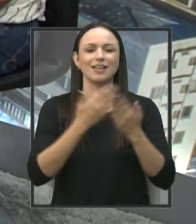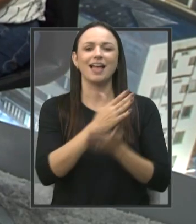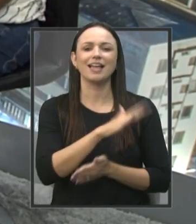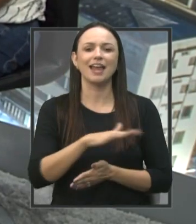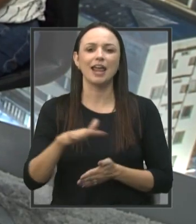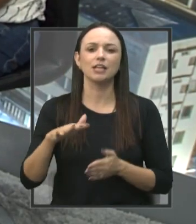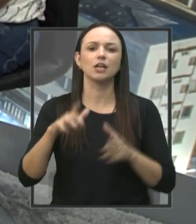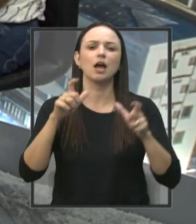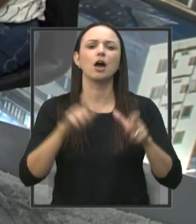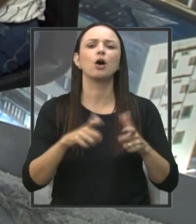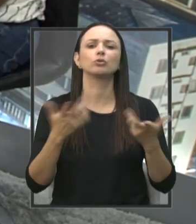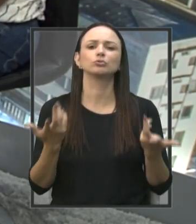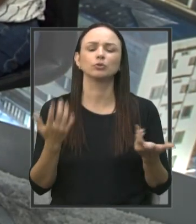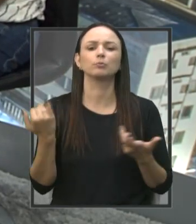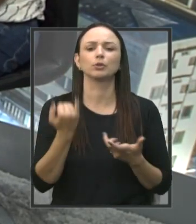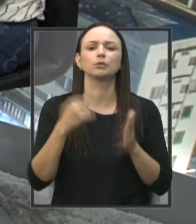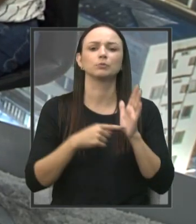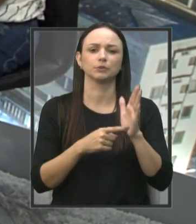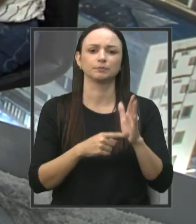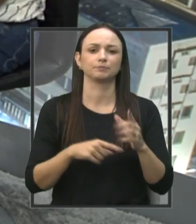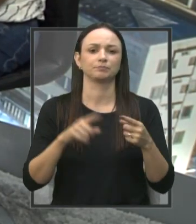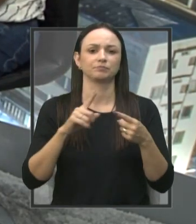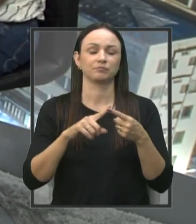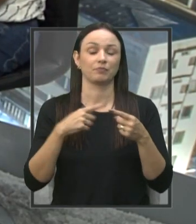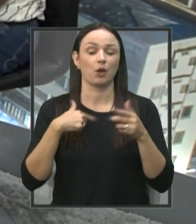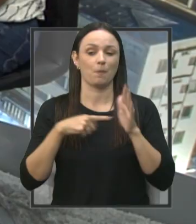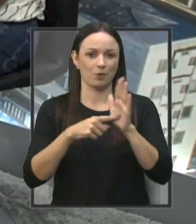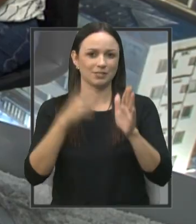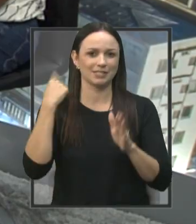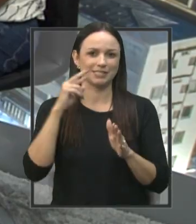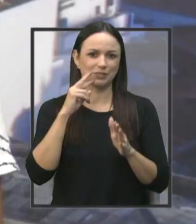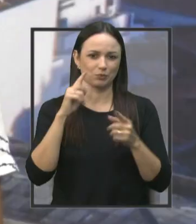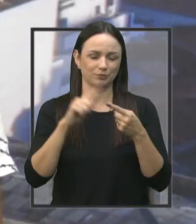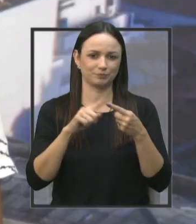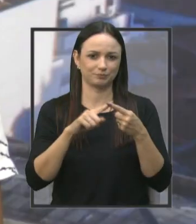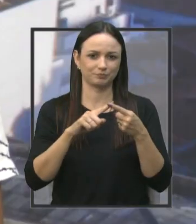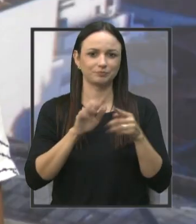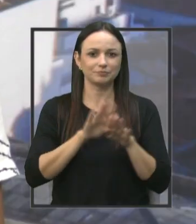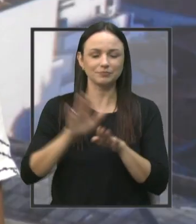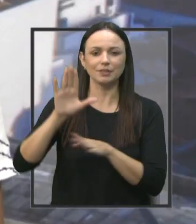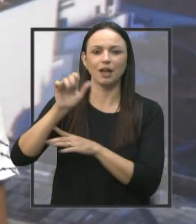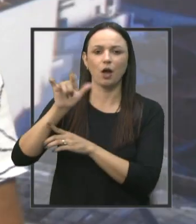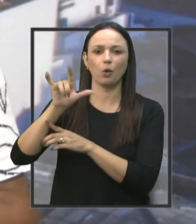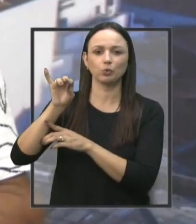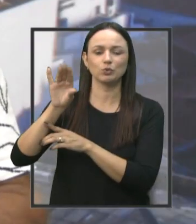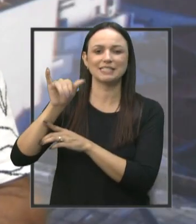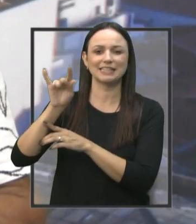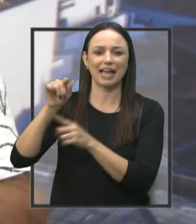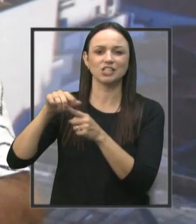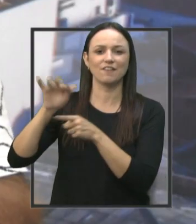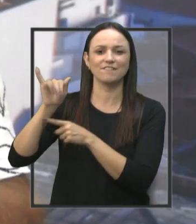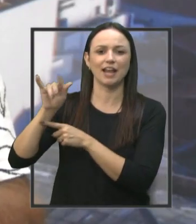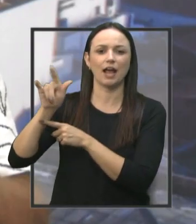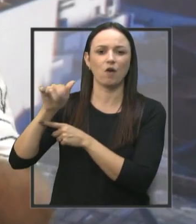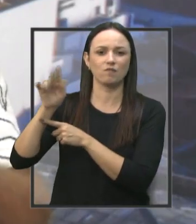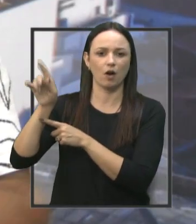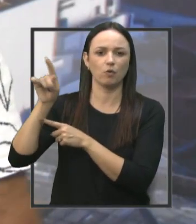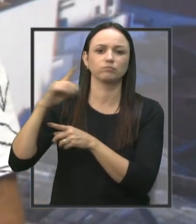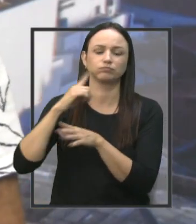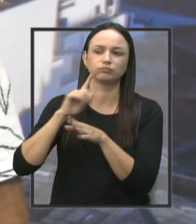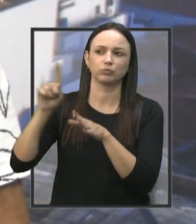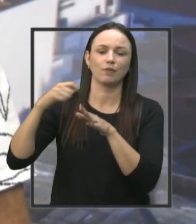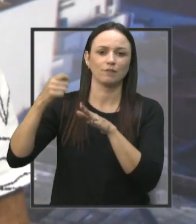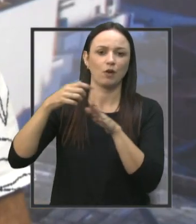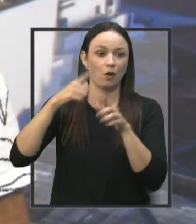que regiões da cidade? Importante ressaltar isso também. Essa que eu já mostrei na segunda-feira vai ser no Alça da Cidade, no Freigalvão, onde está lá, já mostramos no filme, né?